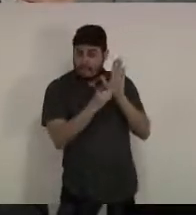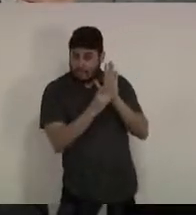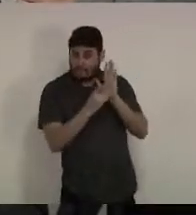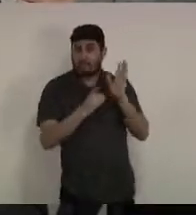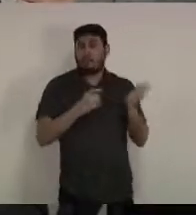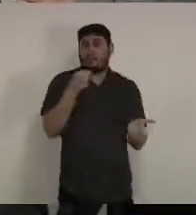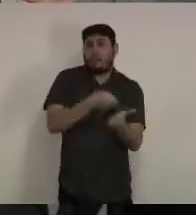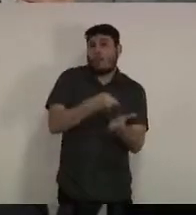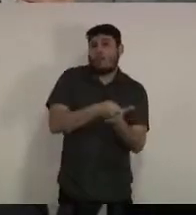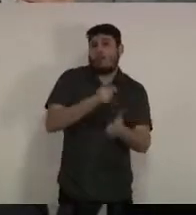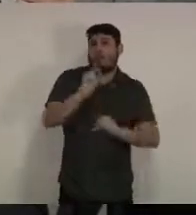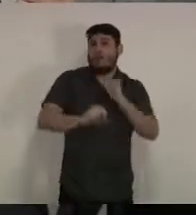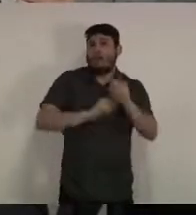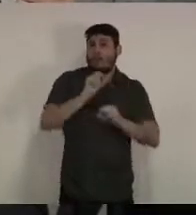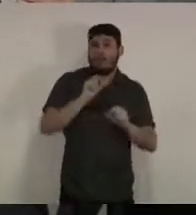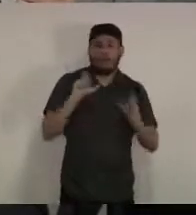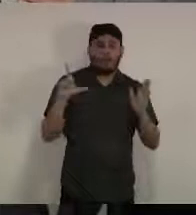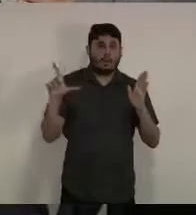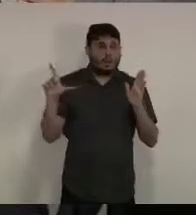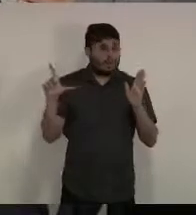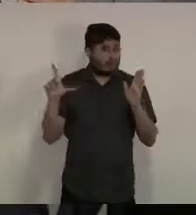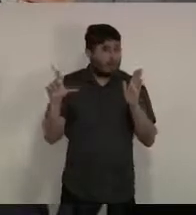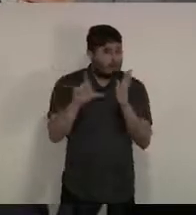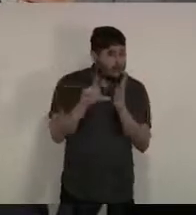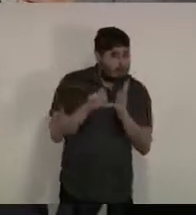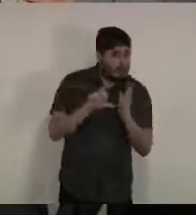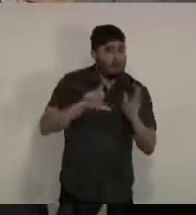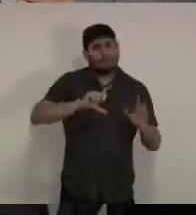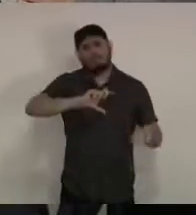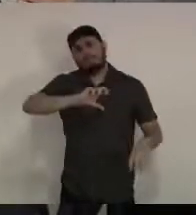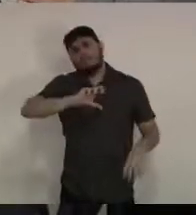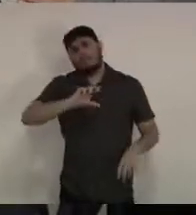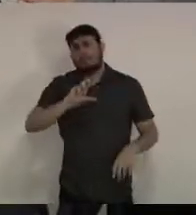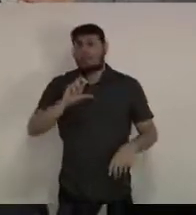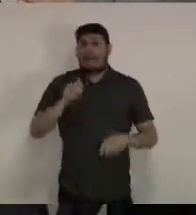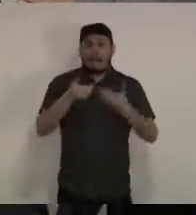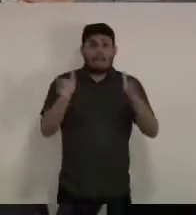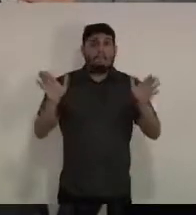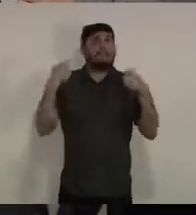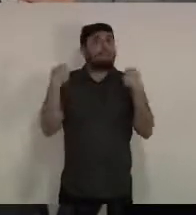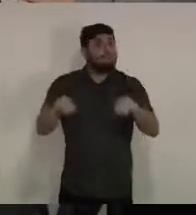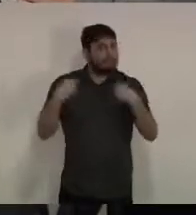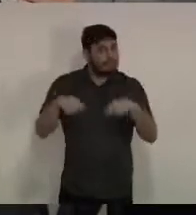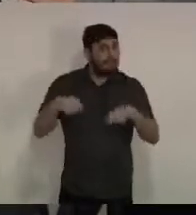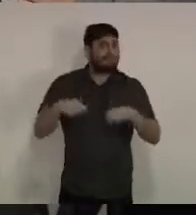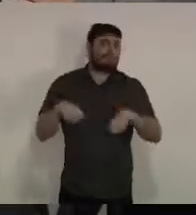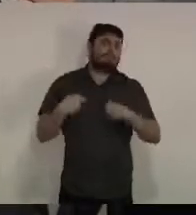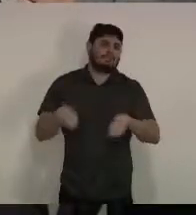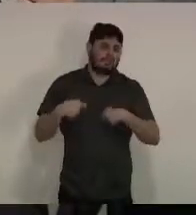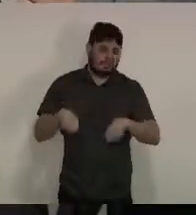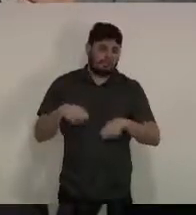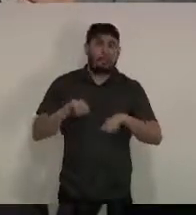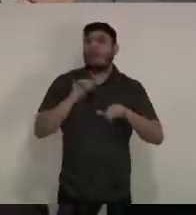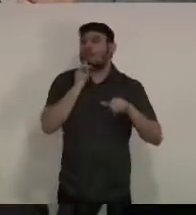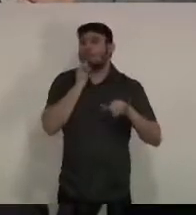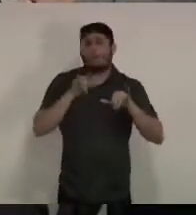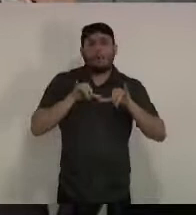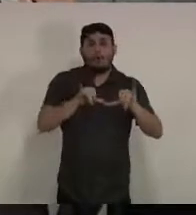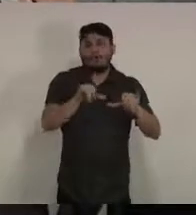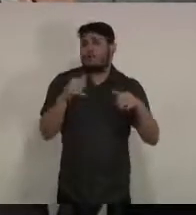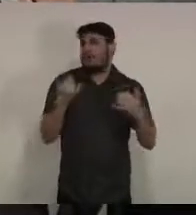atividades essenciais que estão funcionando normalmente faça a ferição diária de temperatura dos seus colaboradores